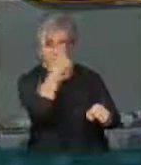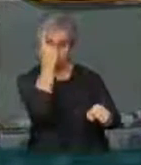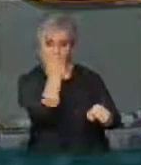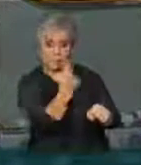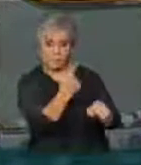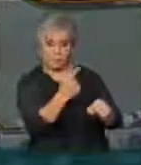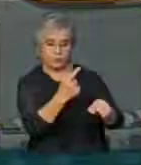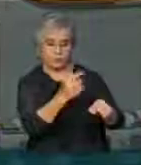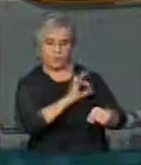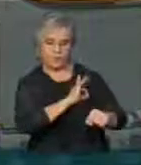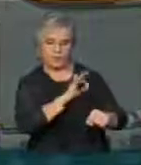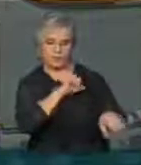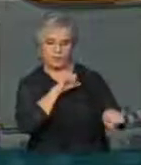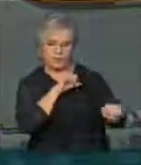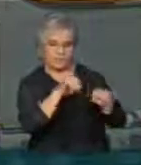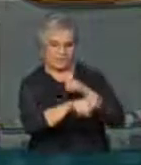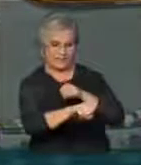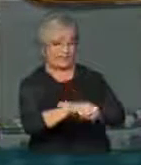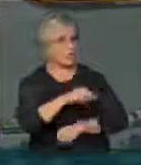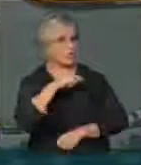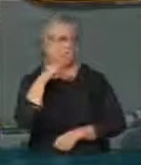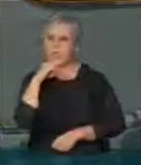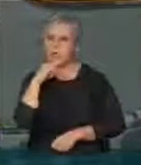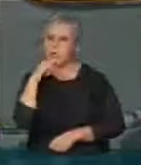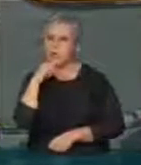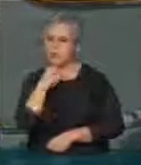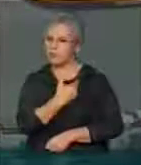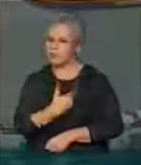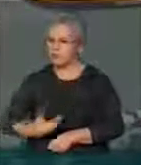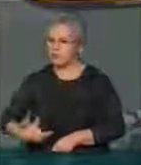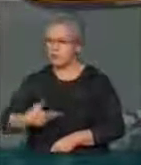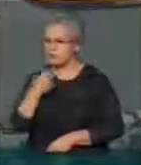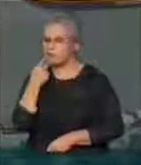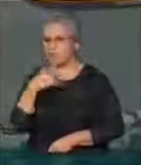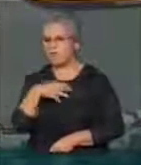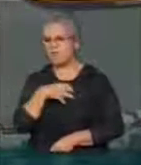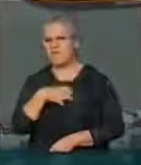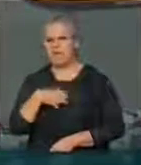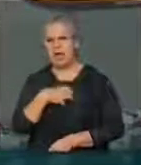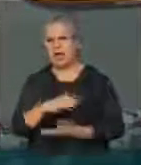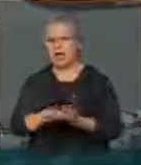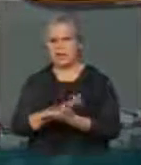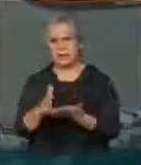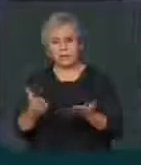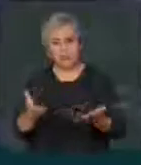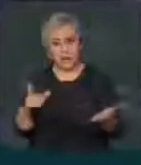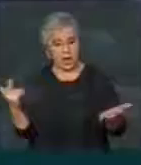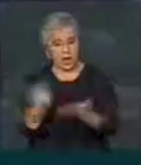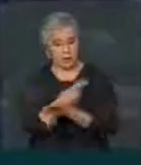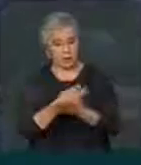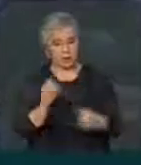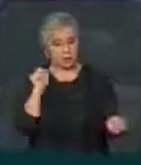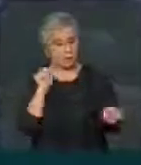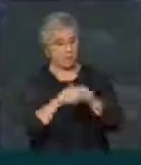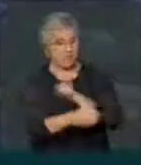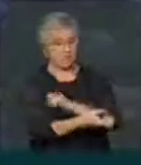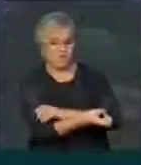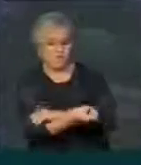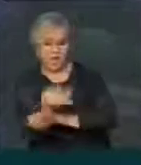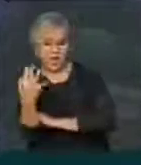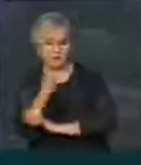nenhum governador se sensibiliza, houve essa chacina e agora